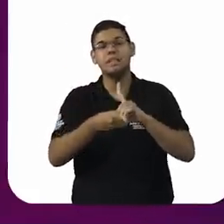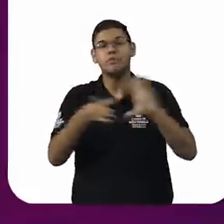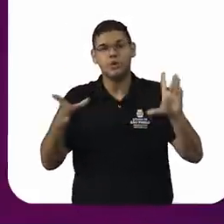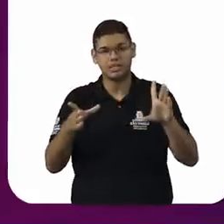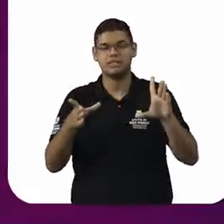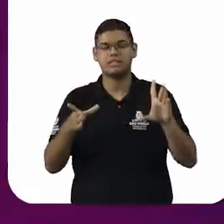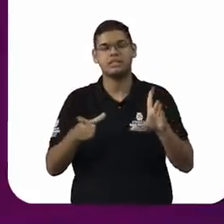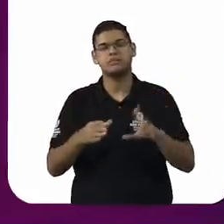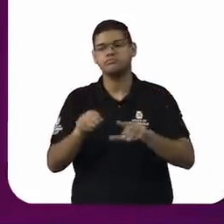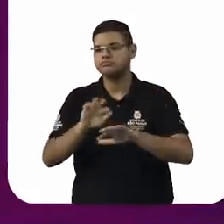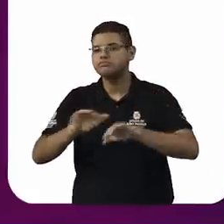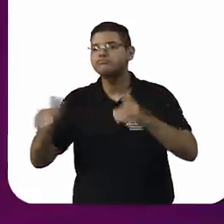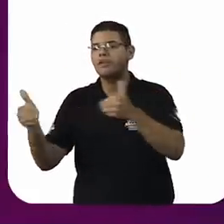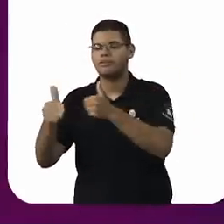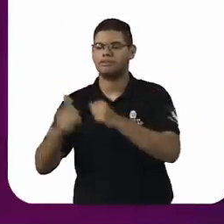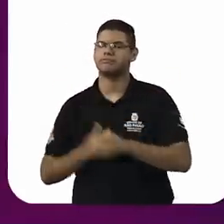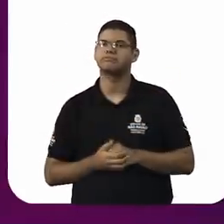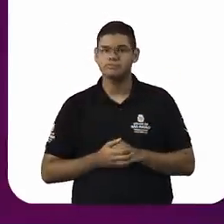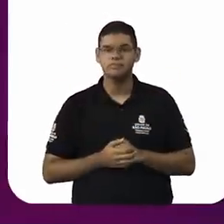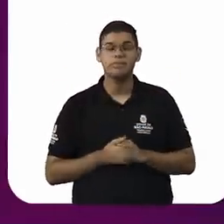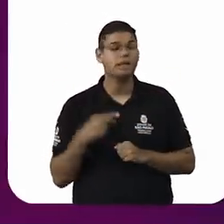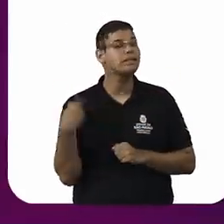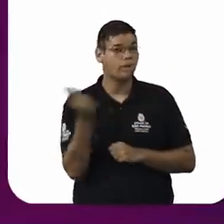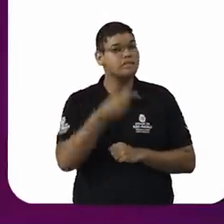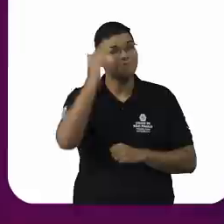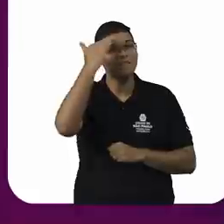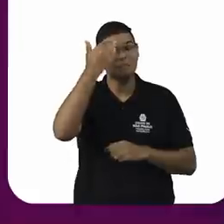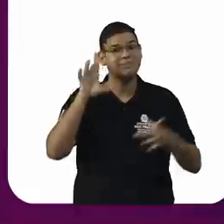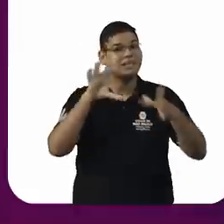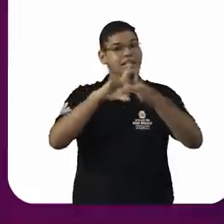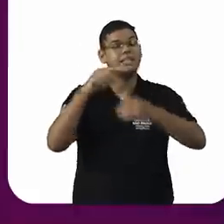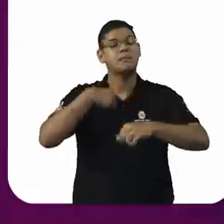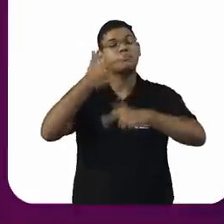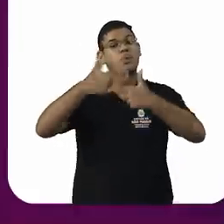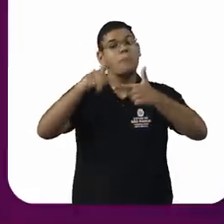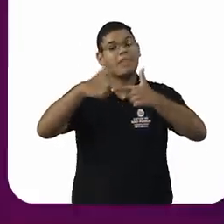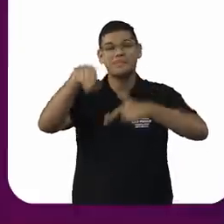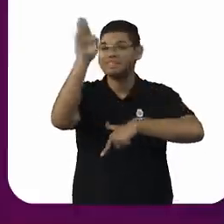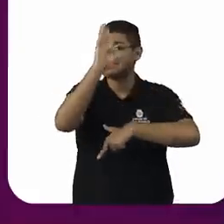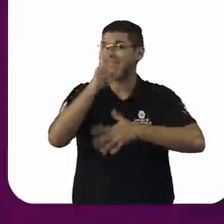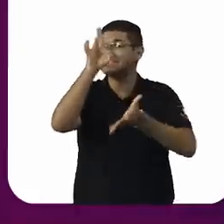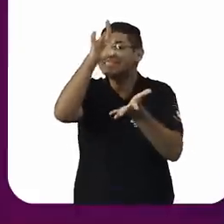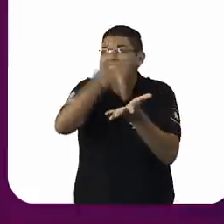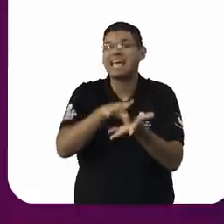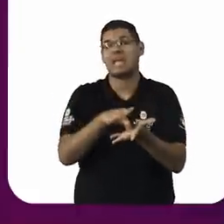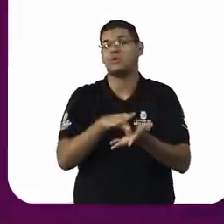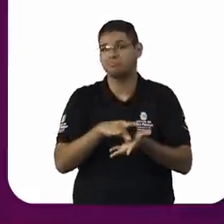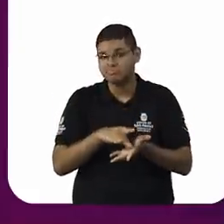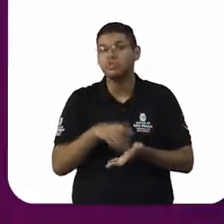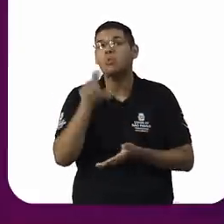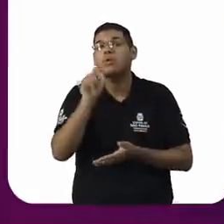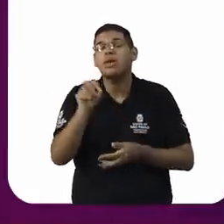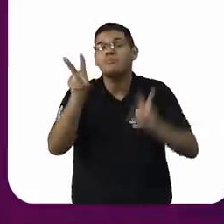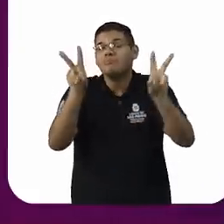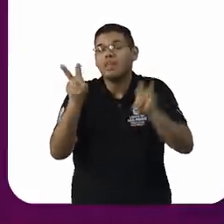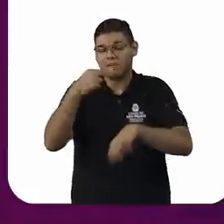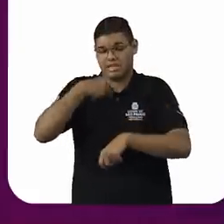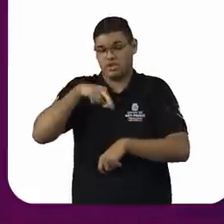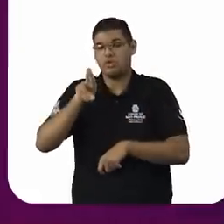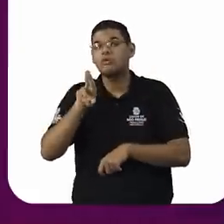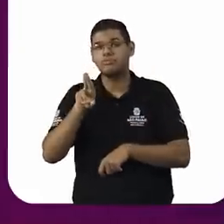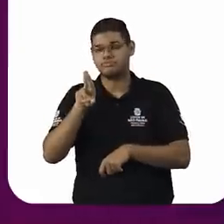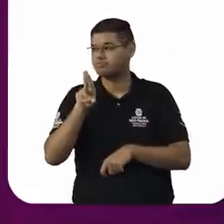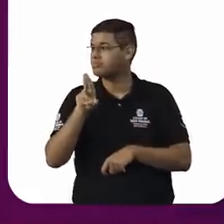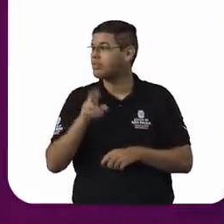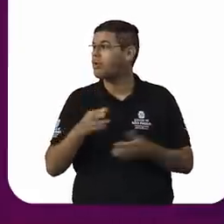Então, nós precisamos entender que temos problemas sérios no Brasil de intolerância religiosa. Nós chegamos...